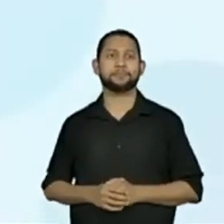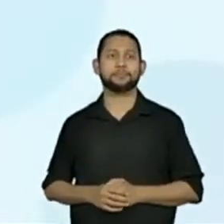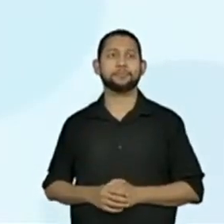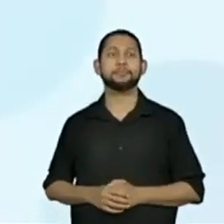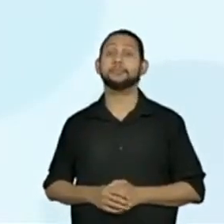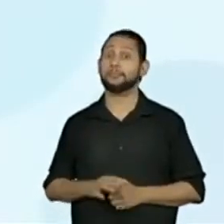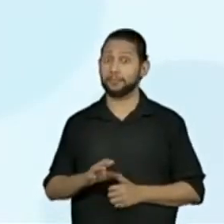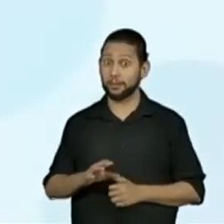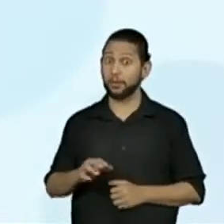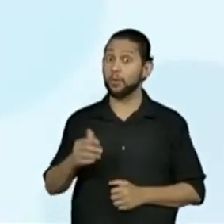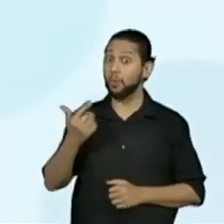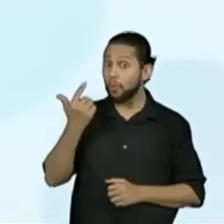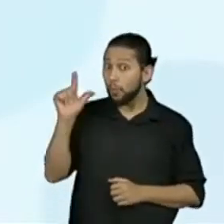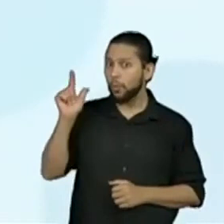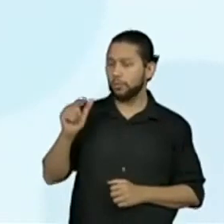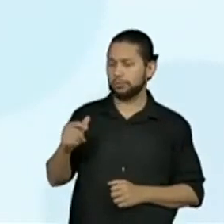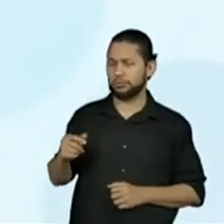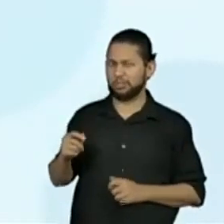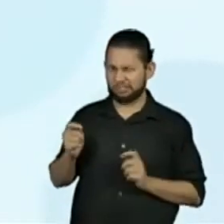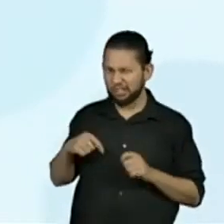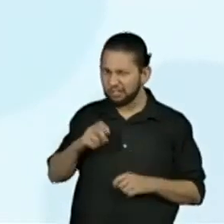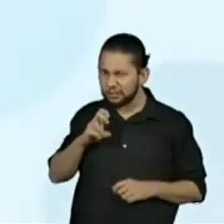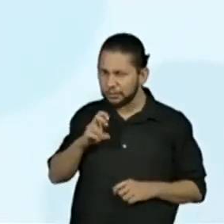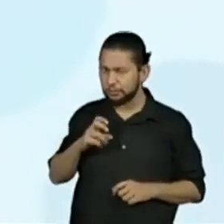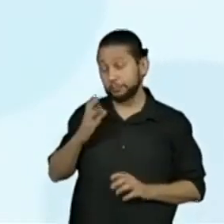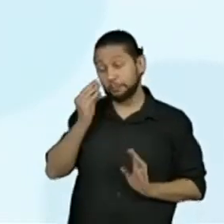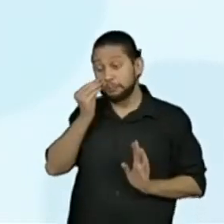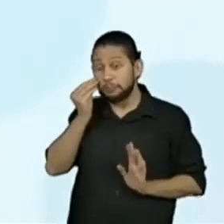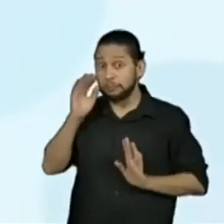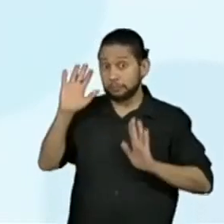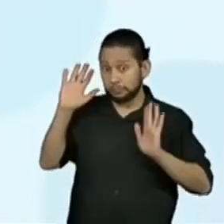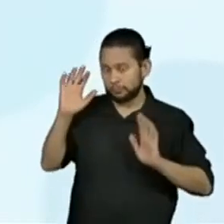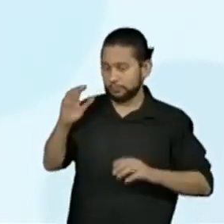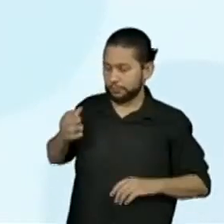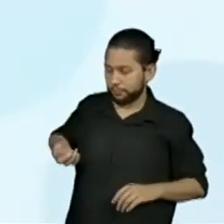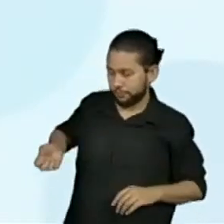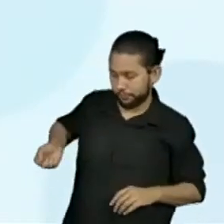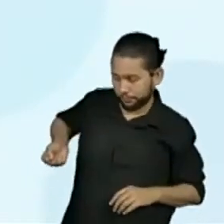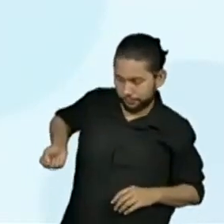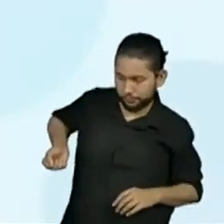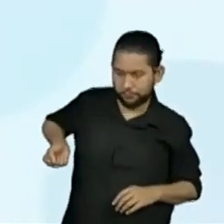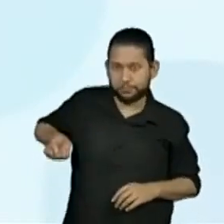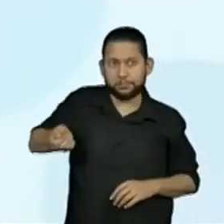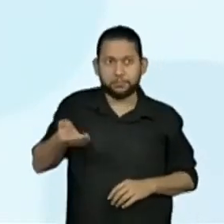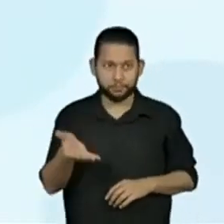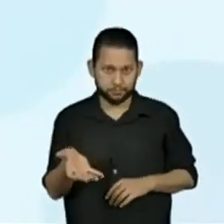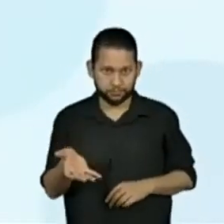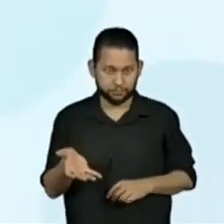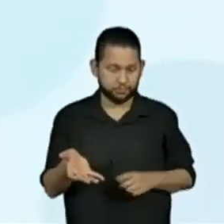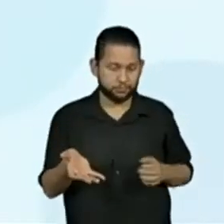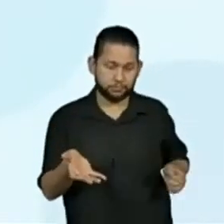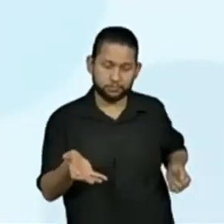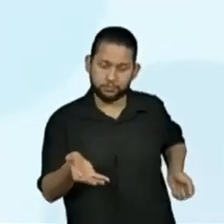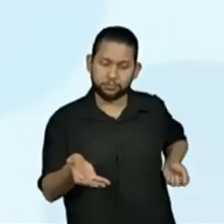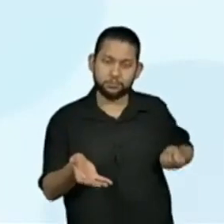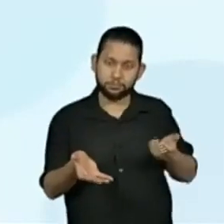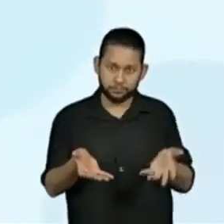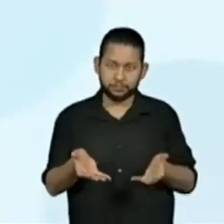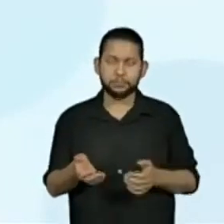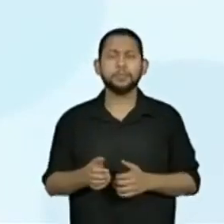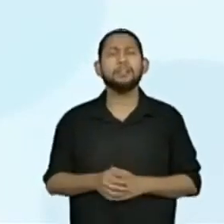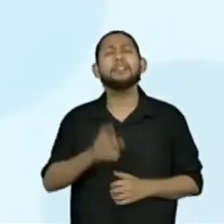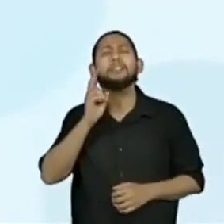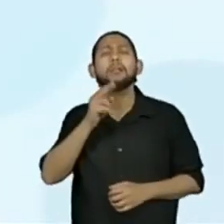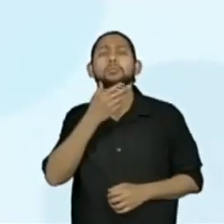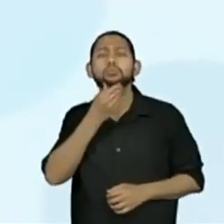Quinta possibilidade. Será que vamos conseguir aí uma quinta possibilidade para o Renan? o Alain teve quantas possibilidades